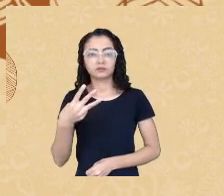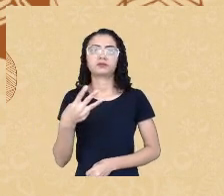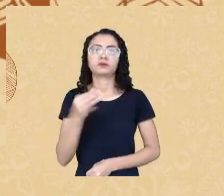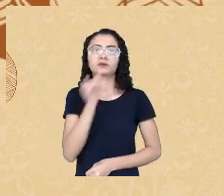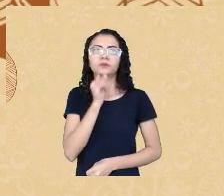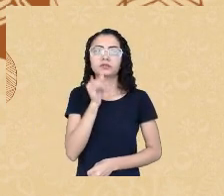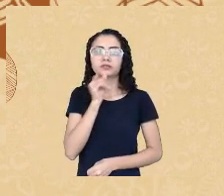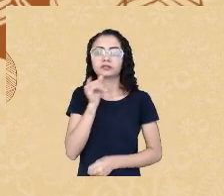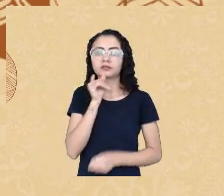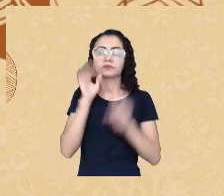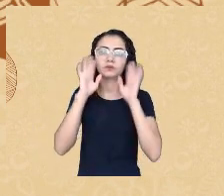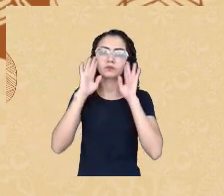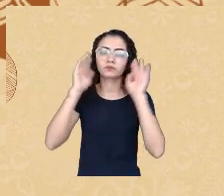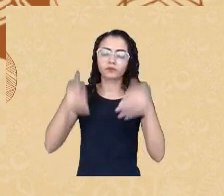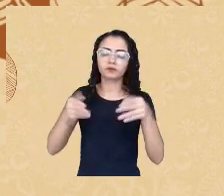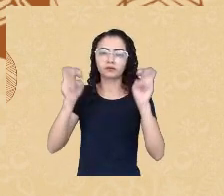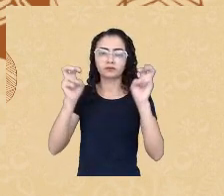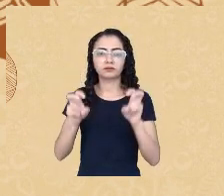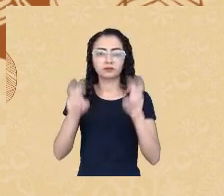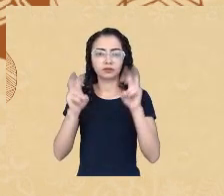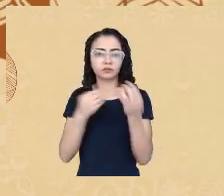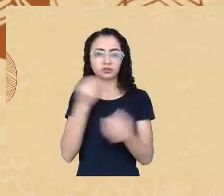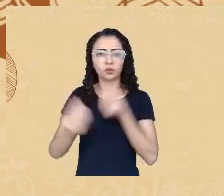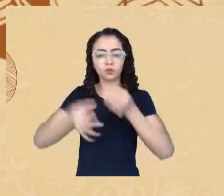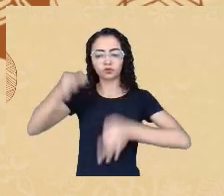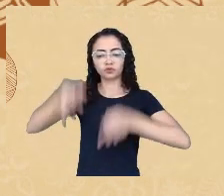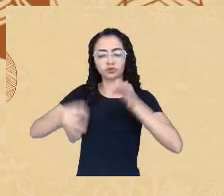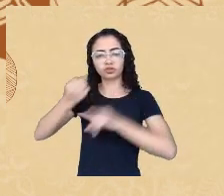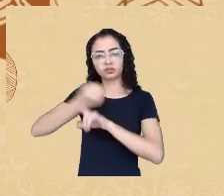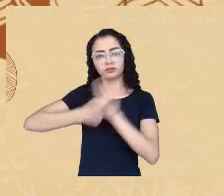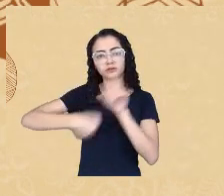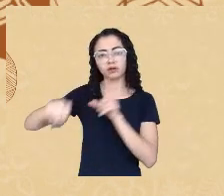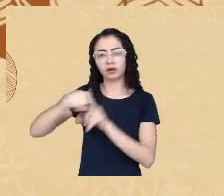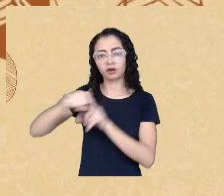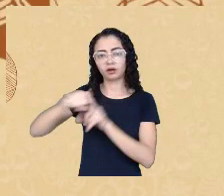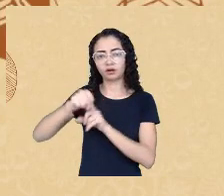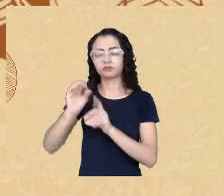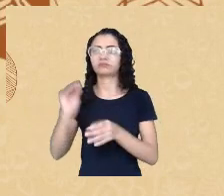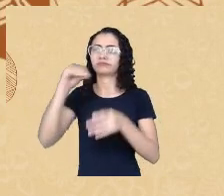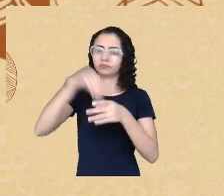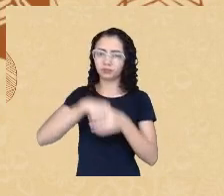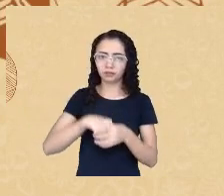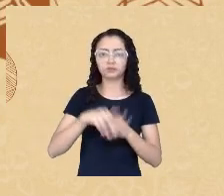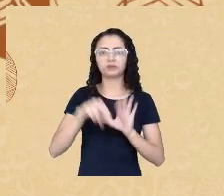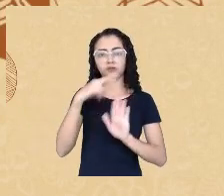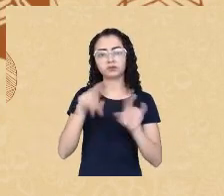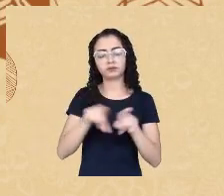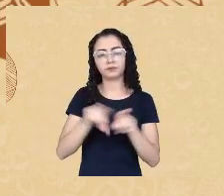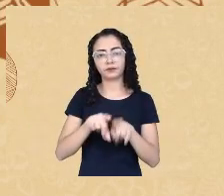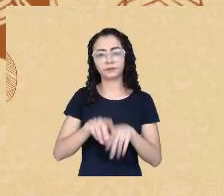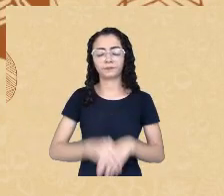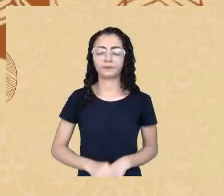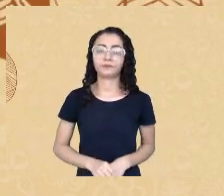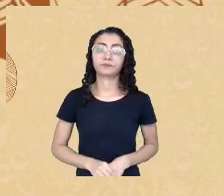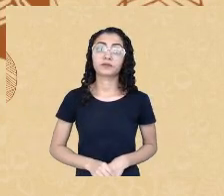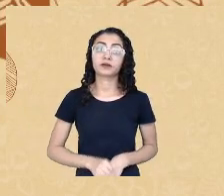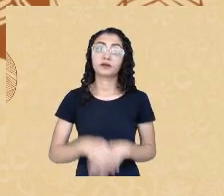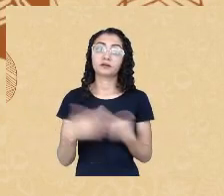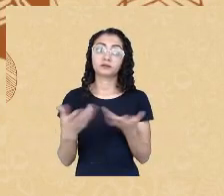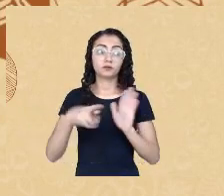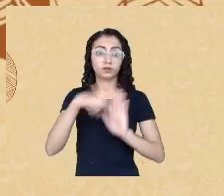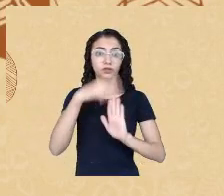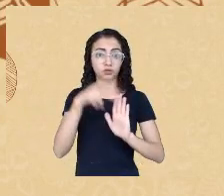reconhecimento dos direitos humanos contidas na 05-2012. Então, essa resolução é a atual